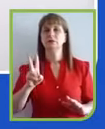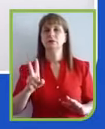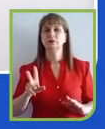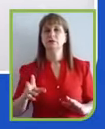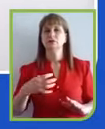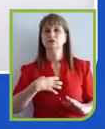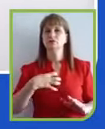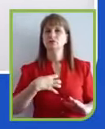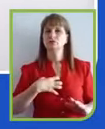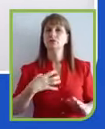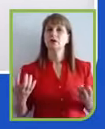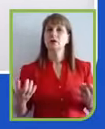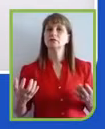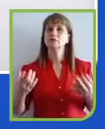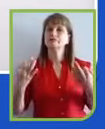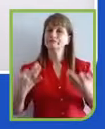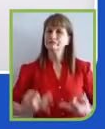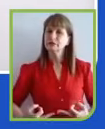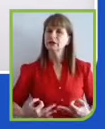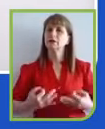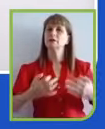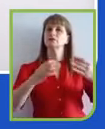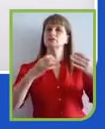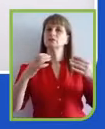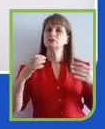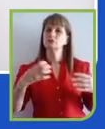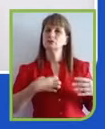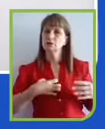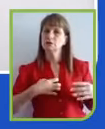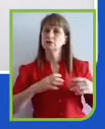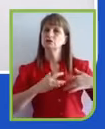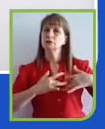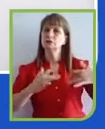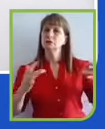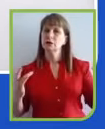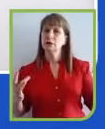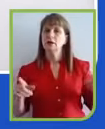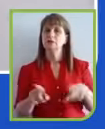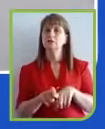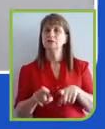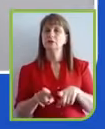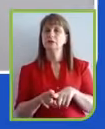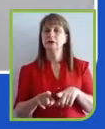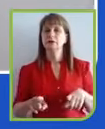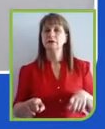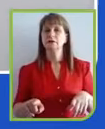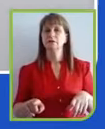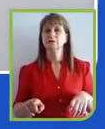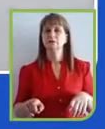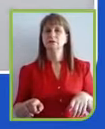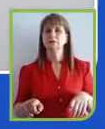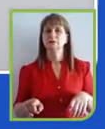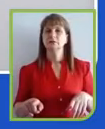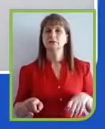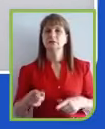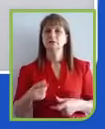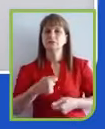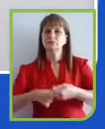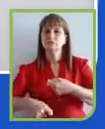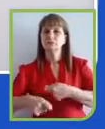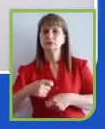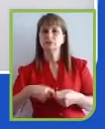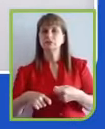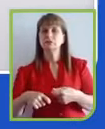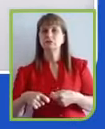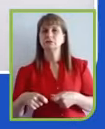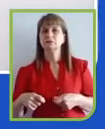uma forma solidária e de uma forma de gerar também negócios numa cadeia importante. Nós lá no Pacto Global, a gente está celebrando